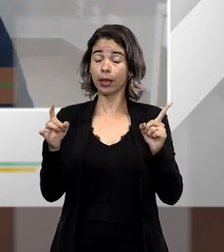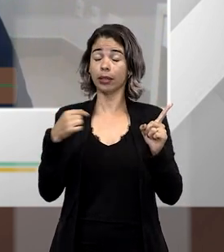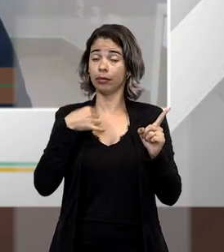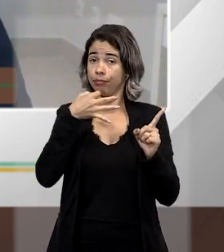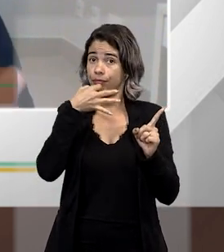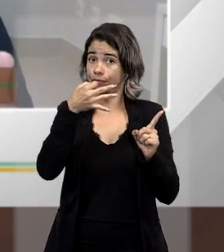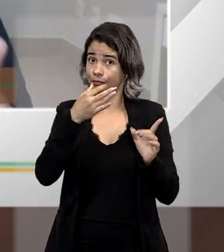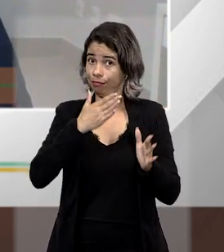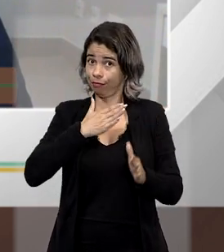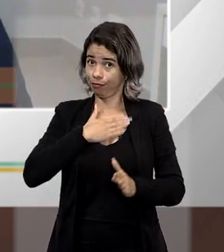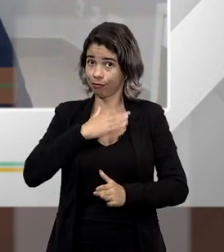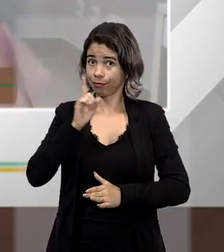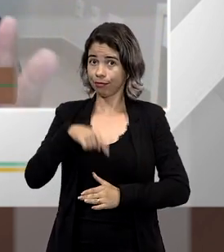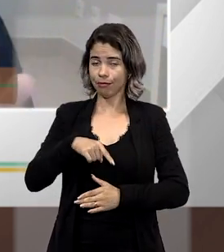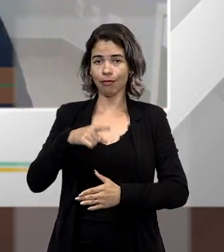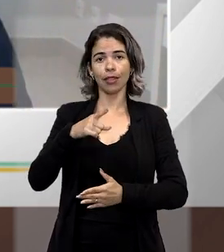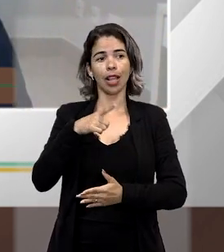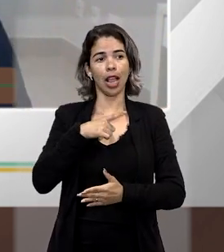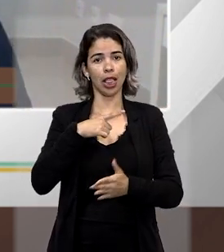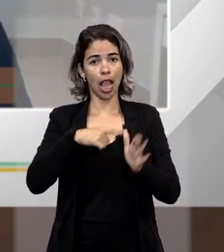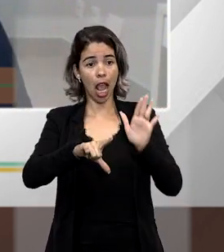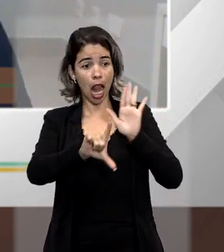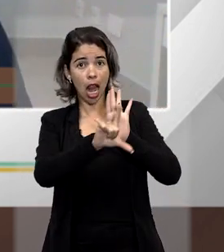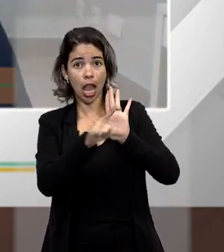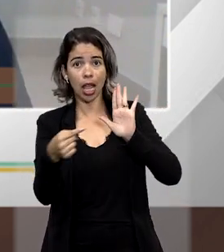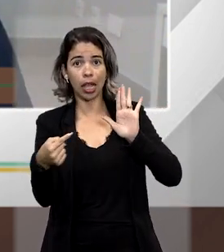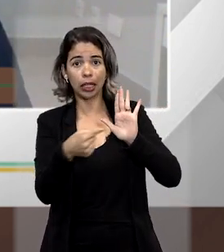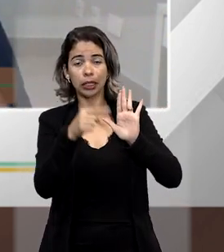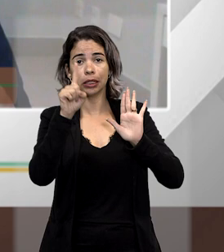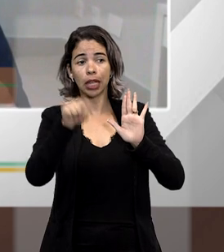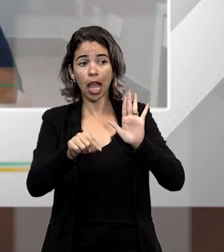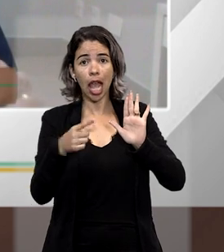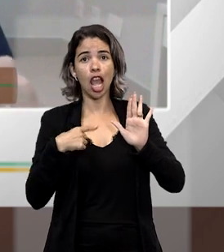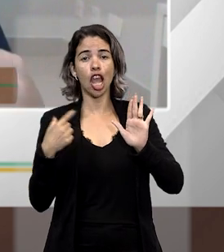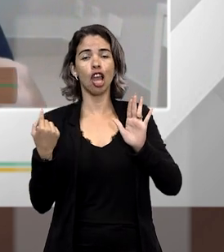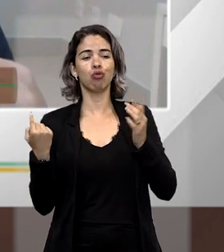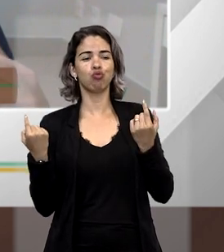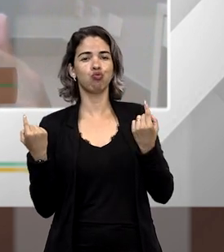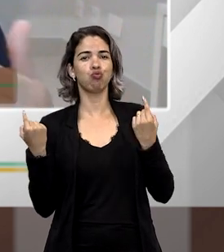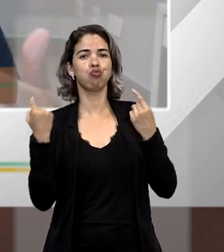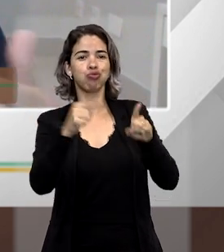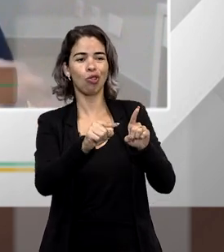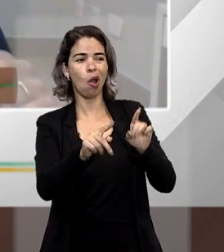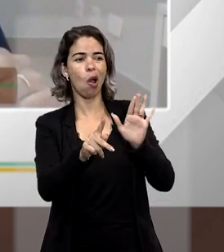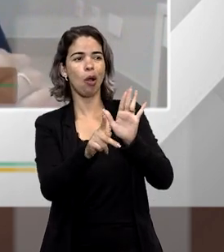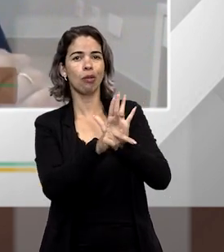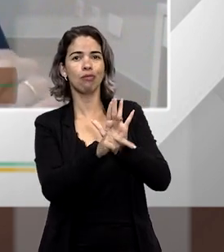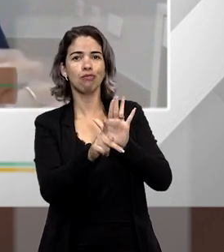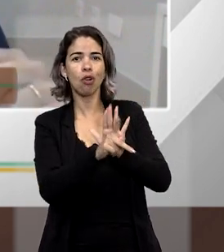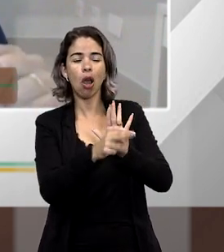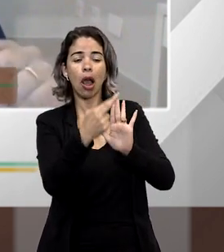Fátima, a falta ou a maior ausência que se faz nesta lei diz respeito aos ataques ao regime